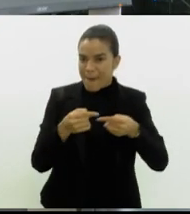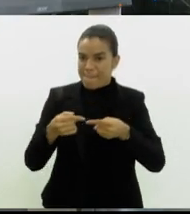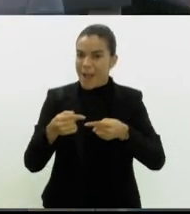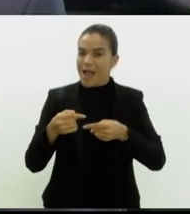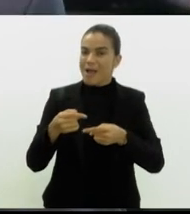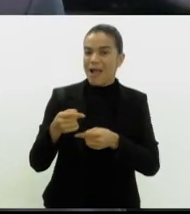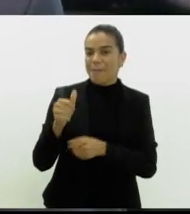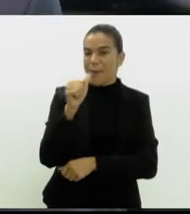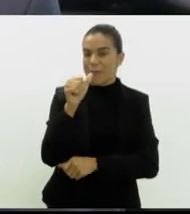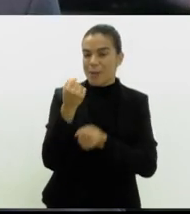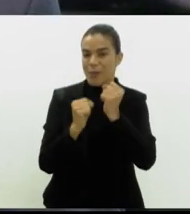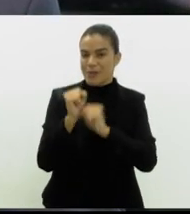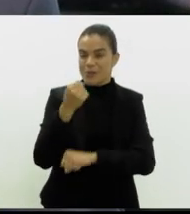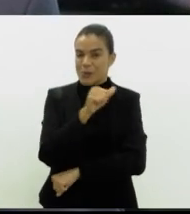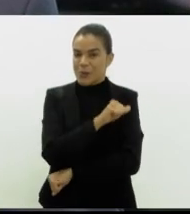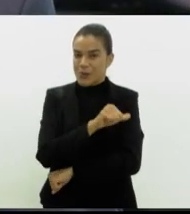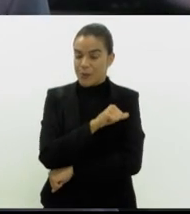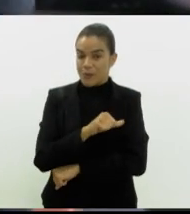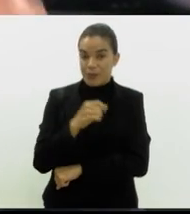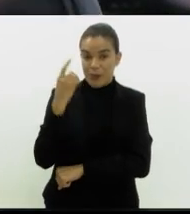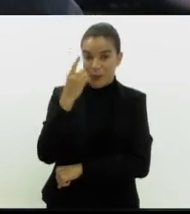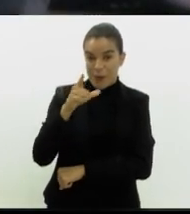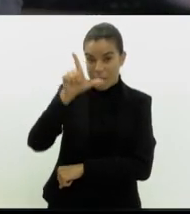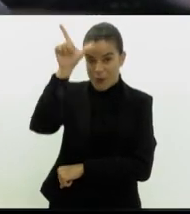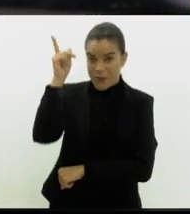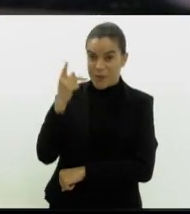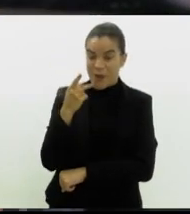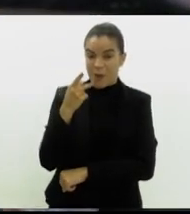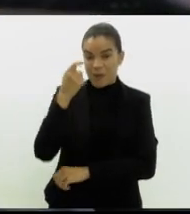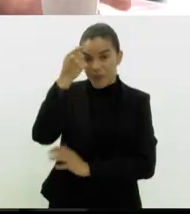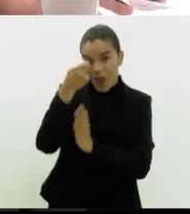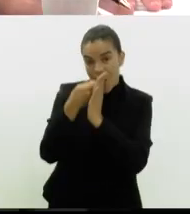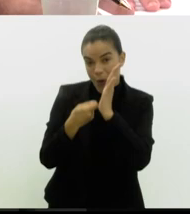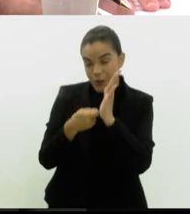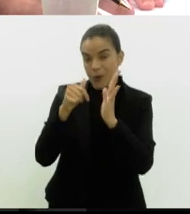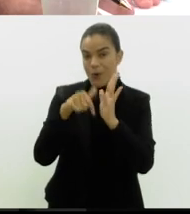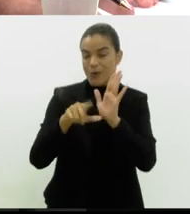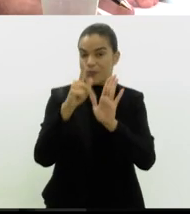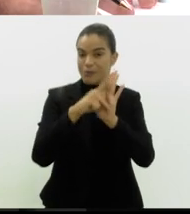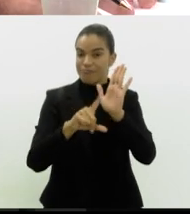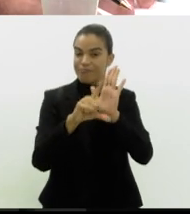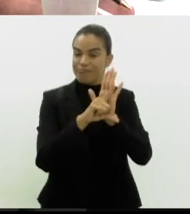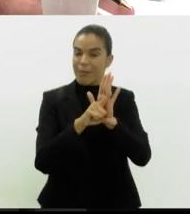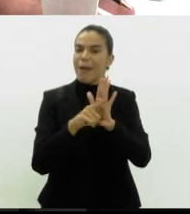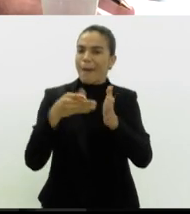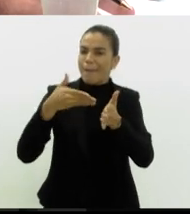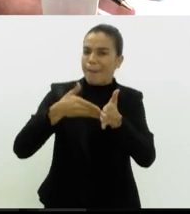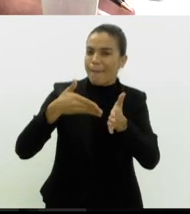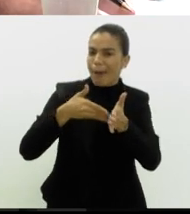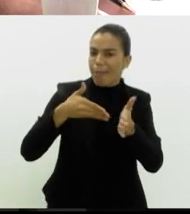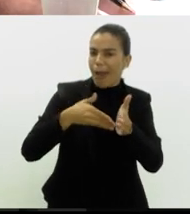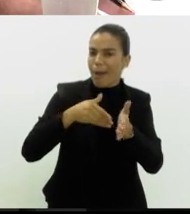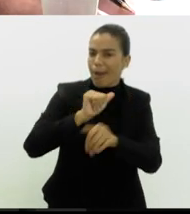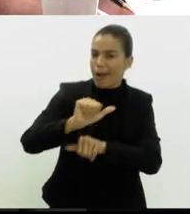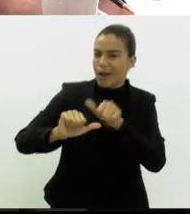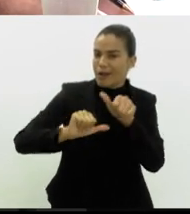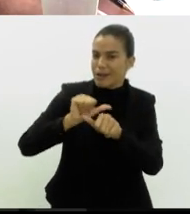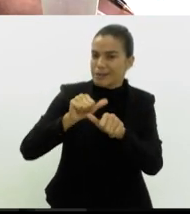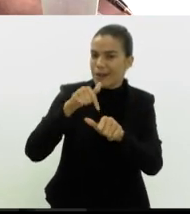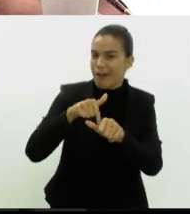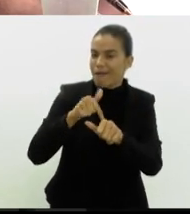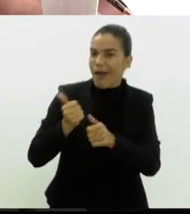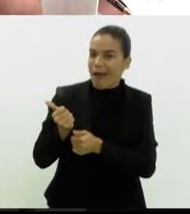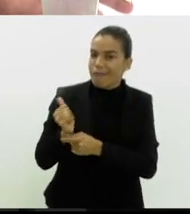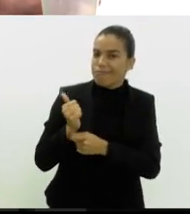O deputado Luiz Paulo, um dos autores do projeto de lei, acredita que o impacto causado por essa alteração vai